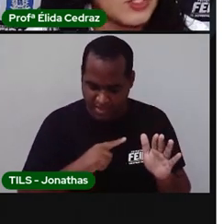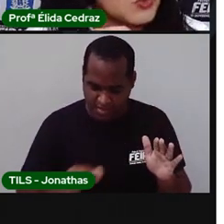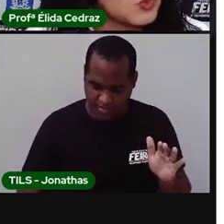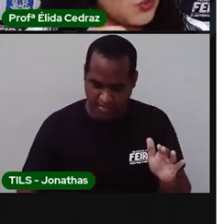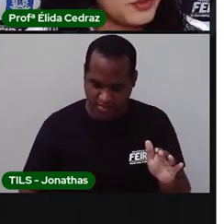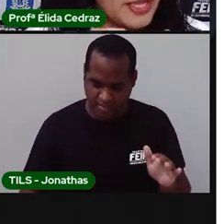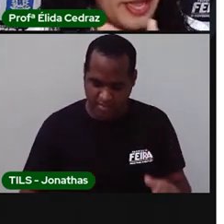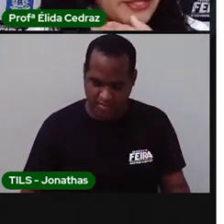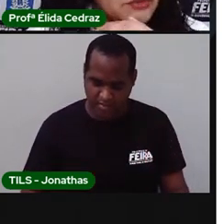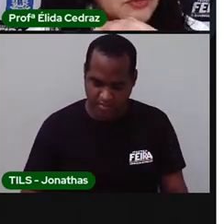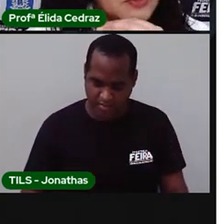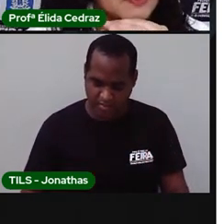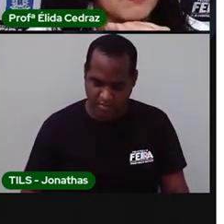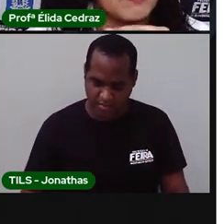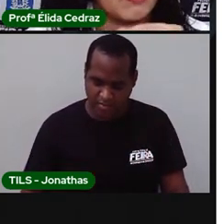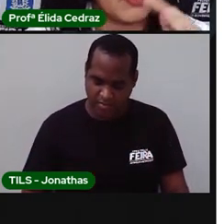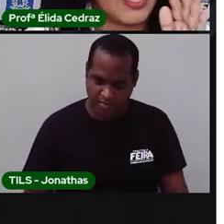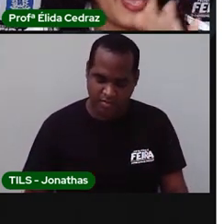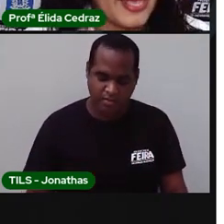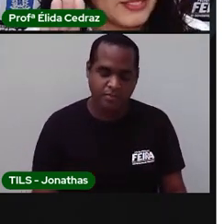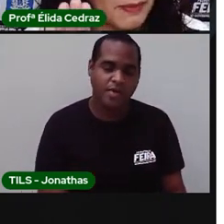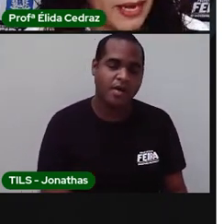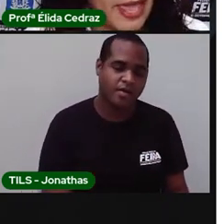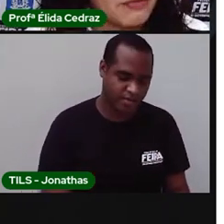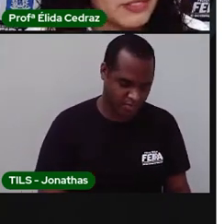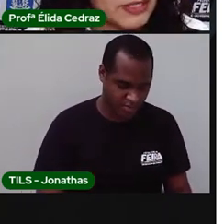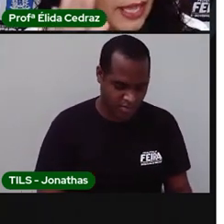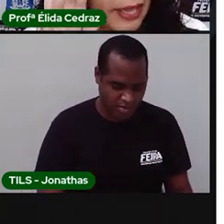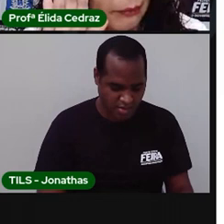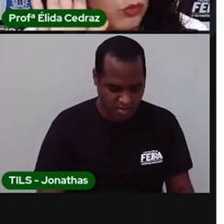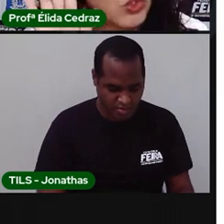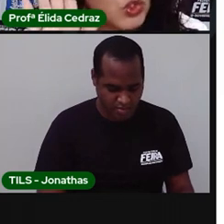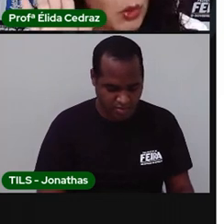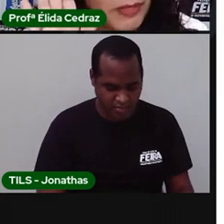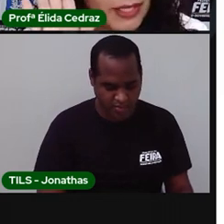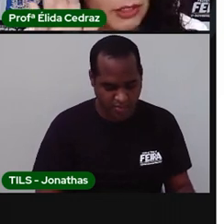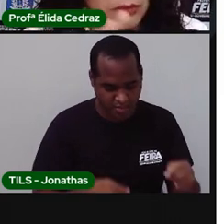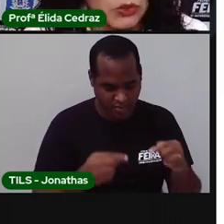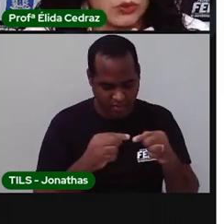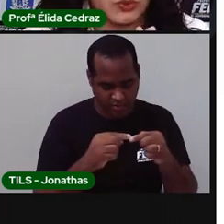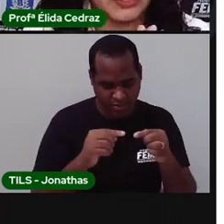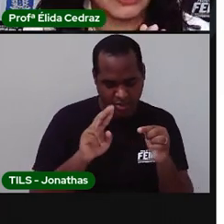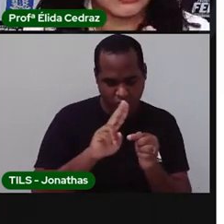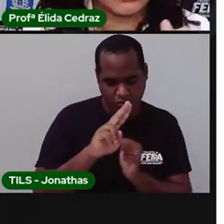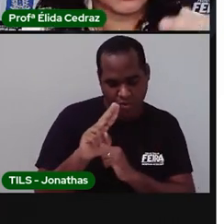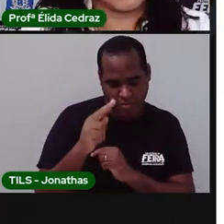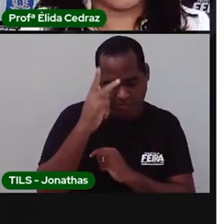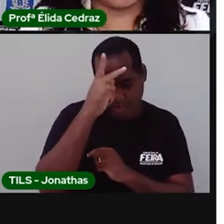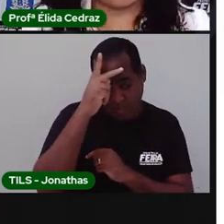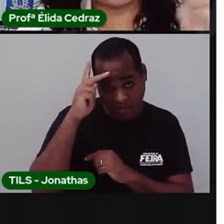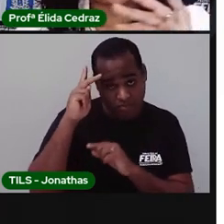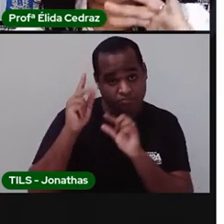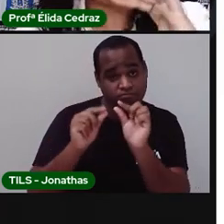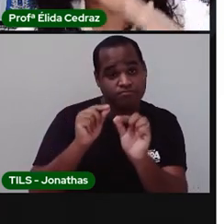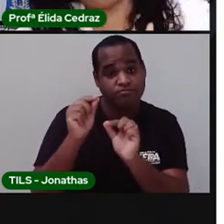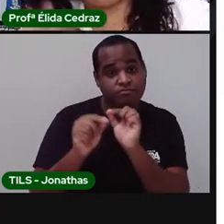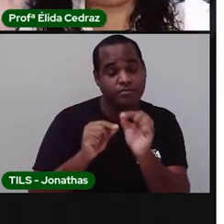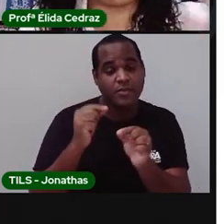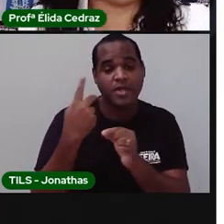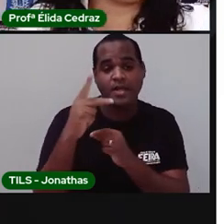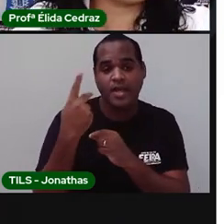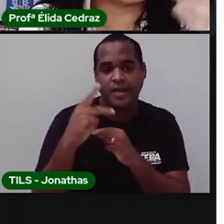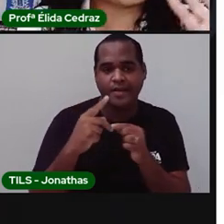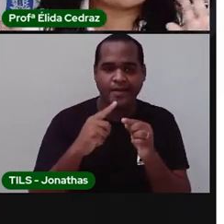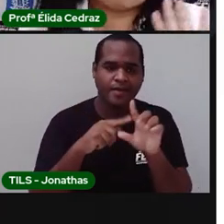sabe? Que tem os contatos. As palavras lá, os nomes das pessoas começam com